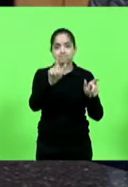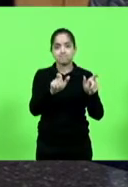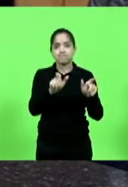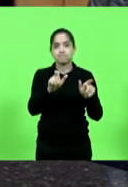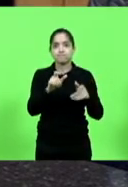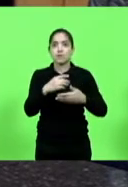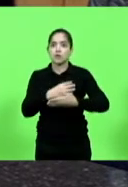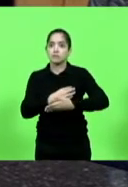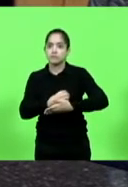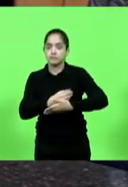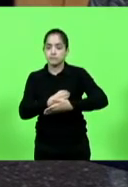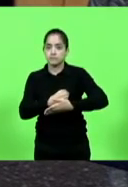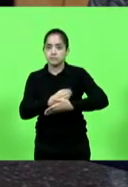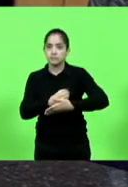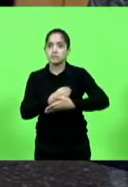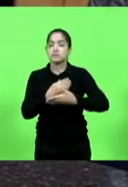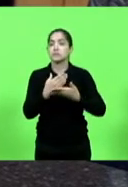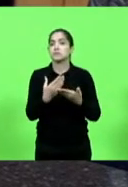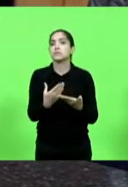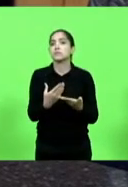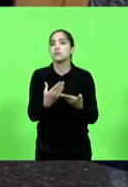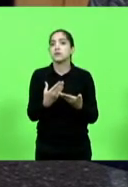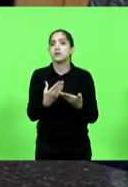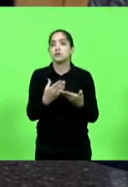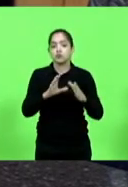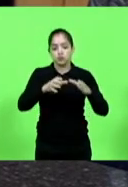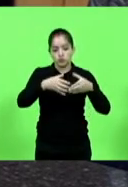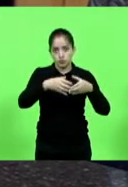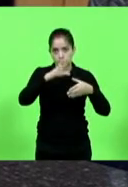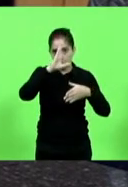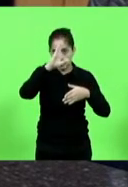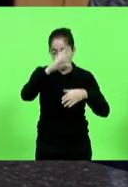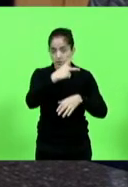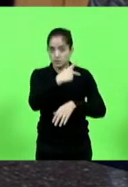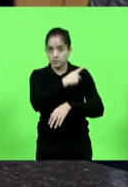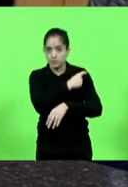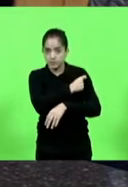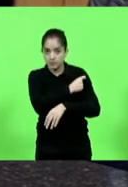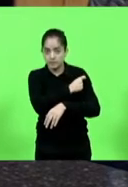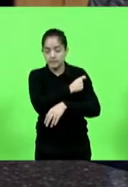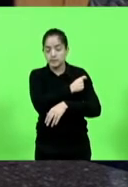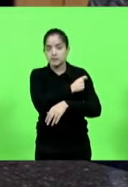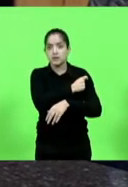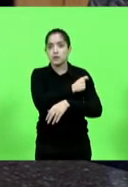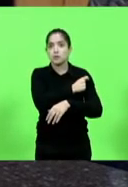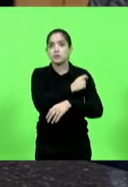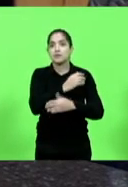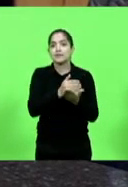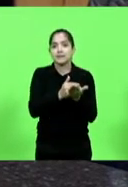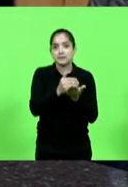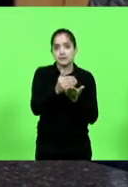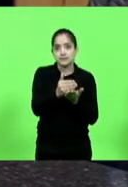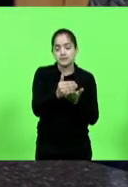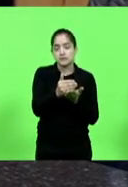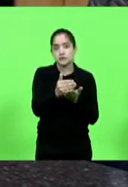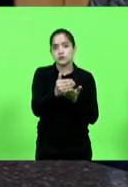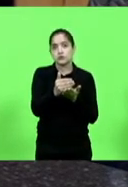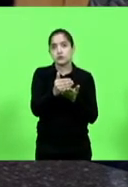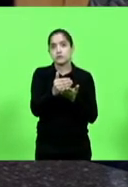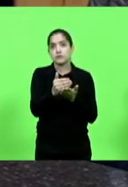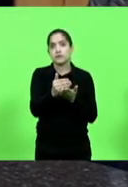prioritários para vacinação que deve vir também a plenário. Tem iniciativa semelhante também